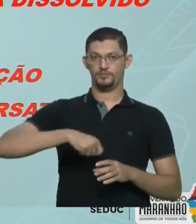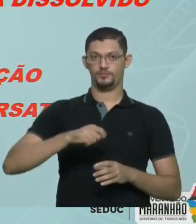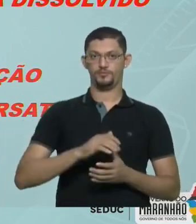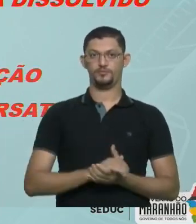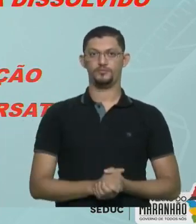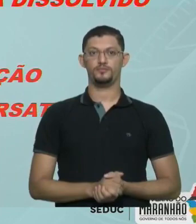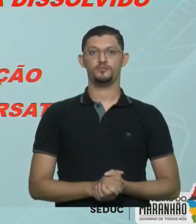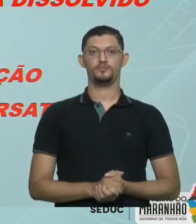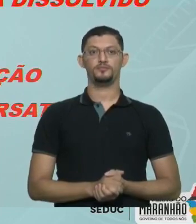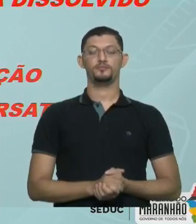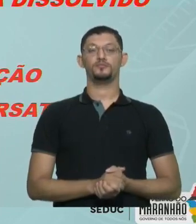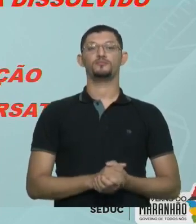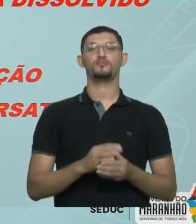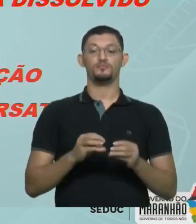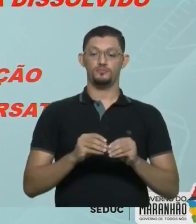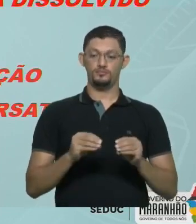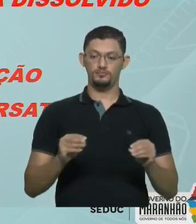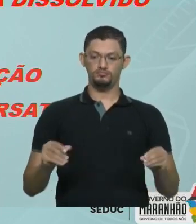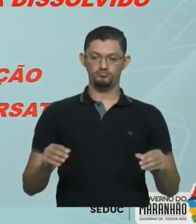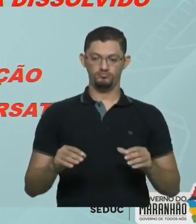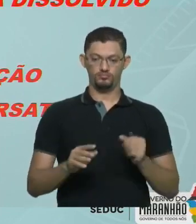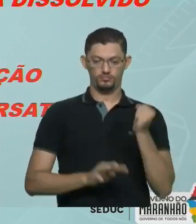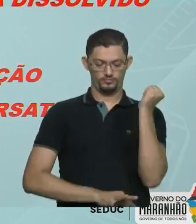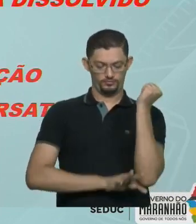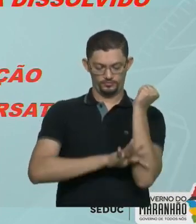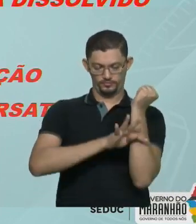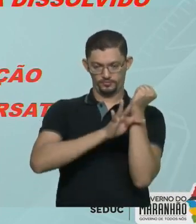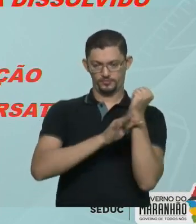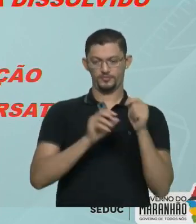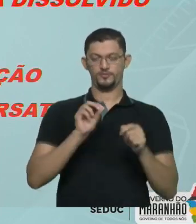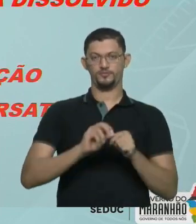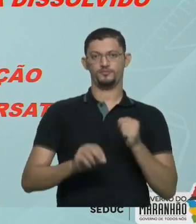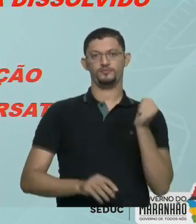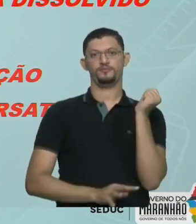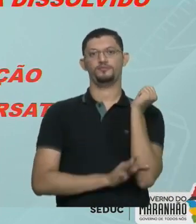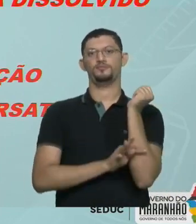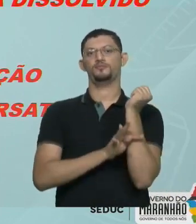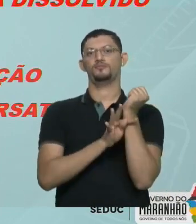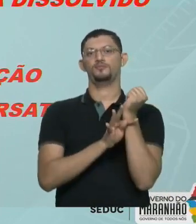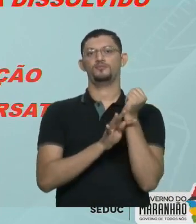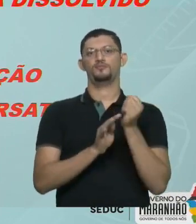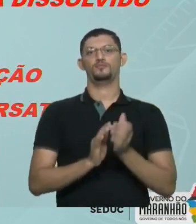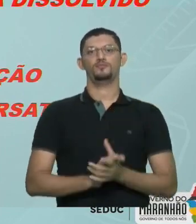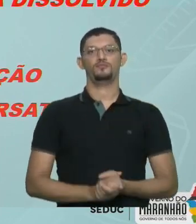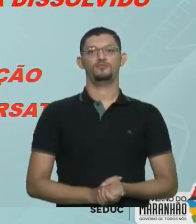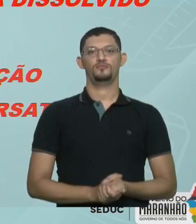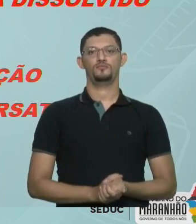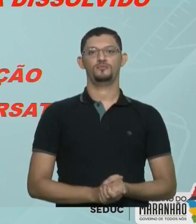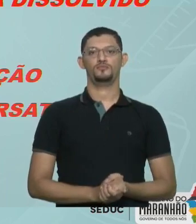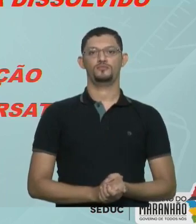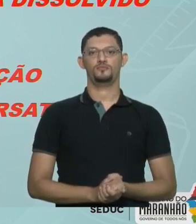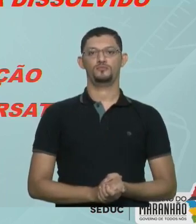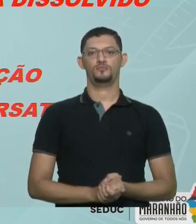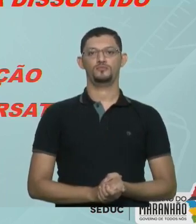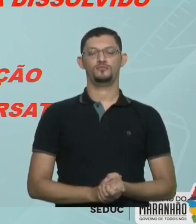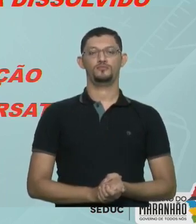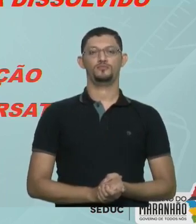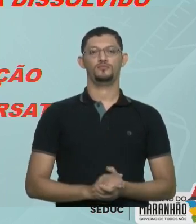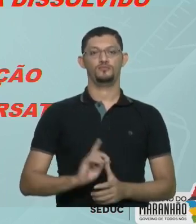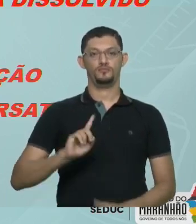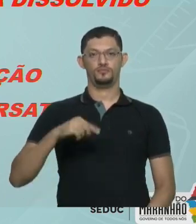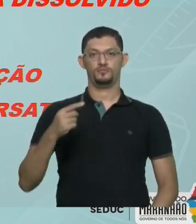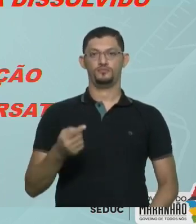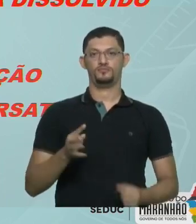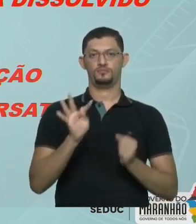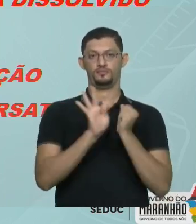Dissolve mais Pelo aumento Pelo temperatura O que foi que eu fiz? Eu aqueci Para dissolver Os 400 Depois